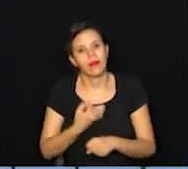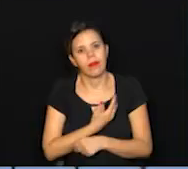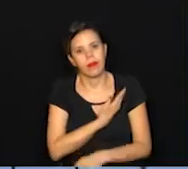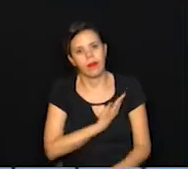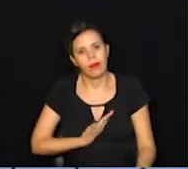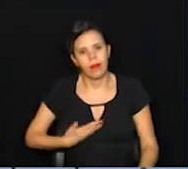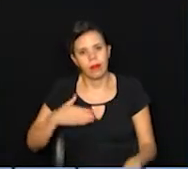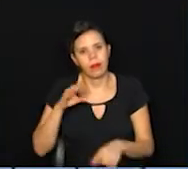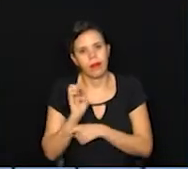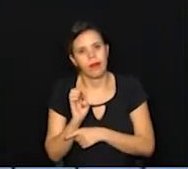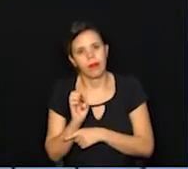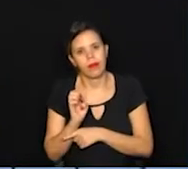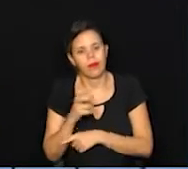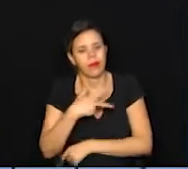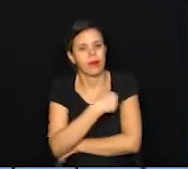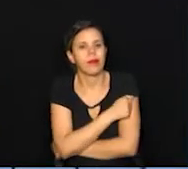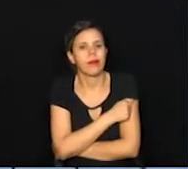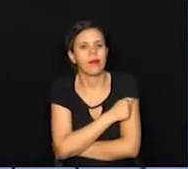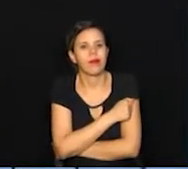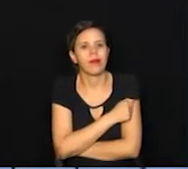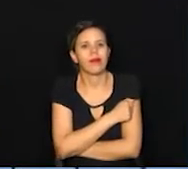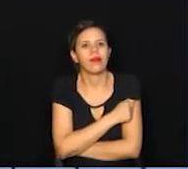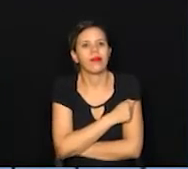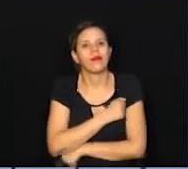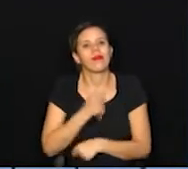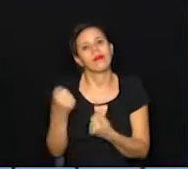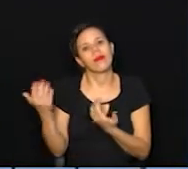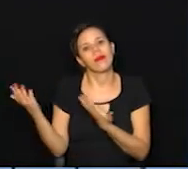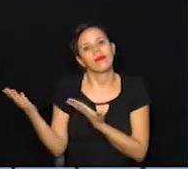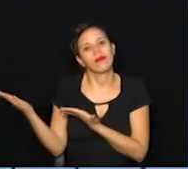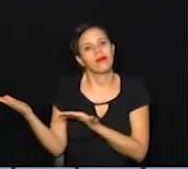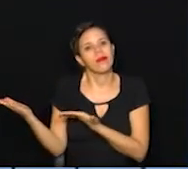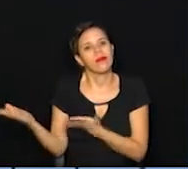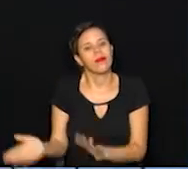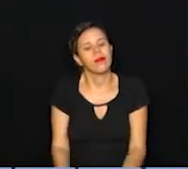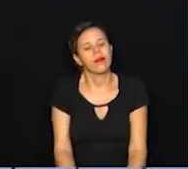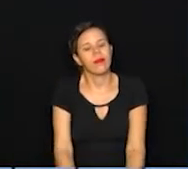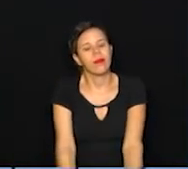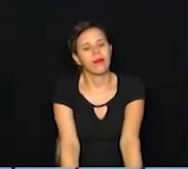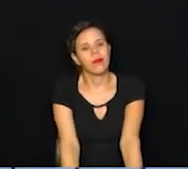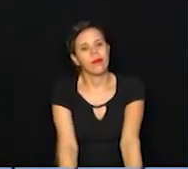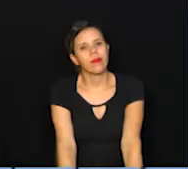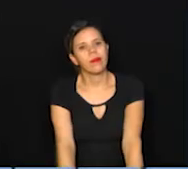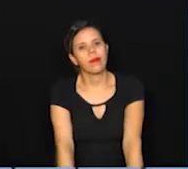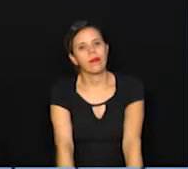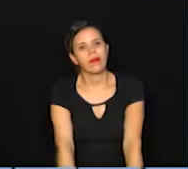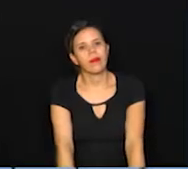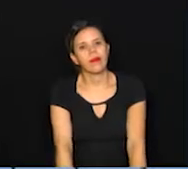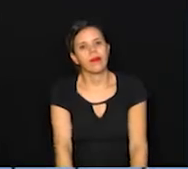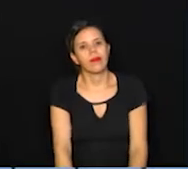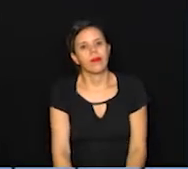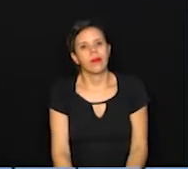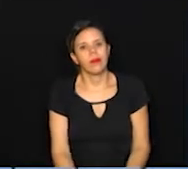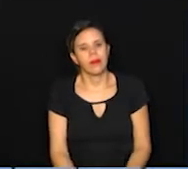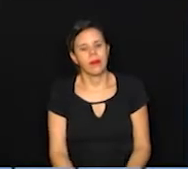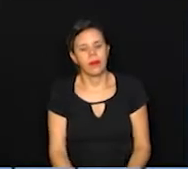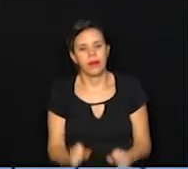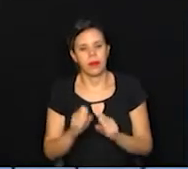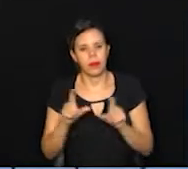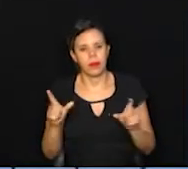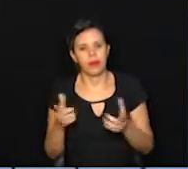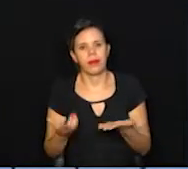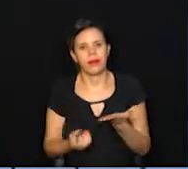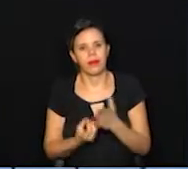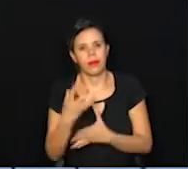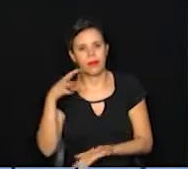governo do estado para vacinação, que é o vacinajá.sp.gov.br. Lá você